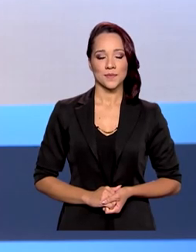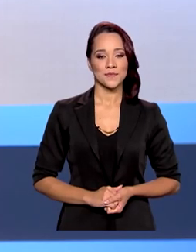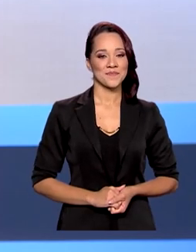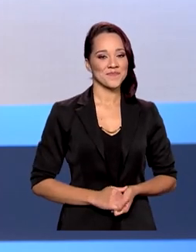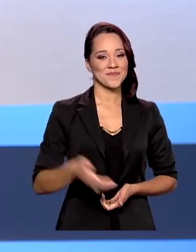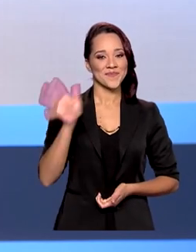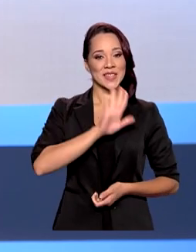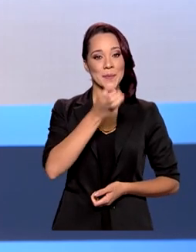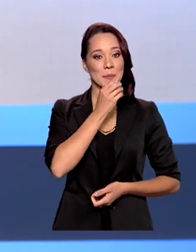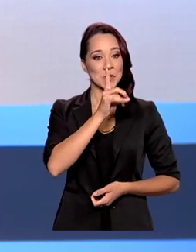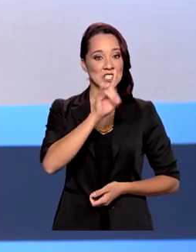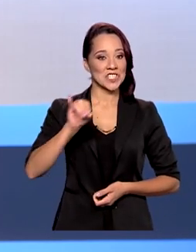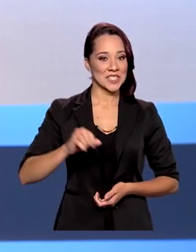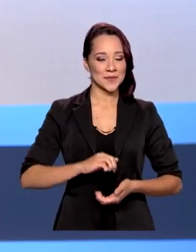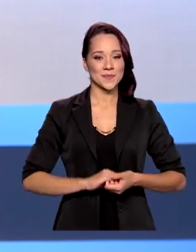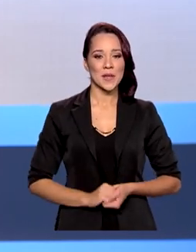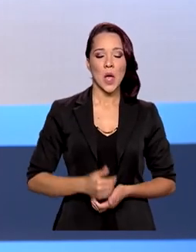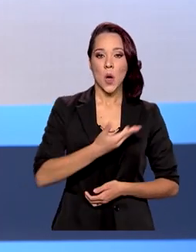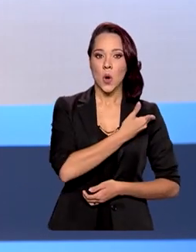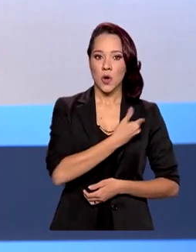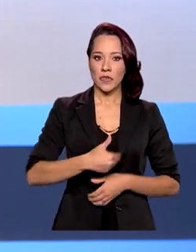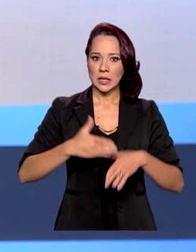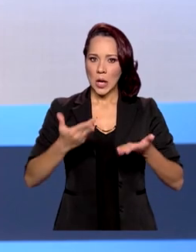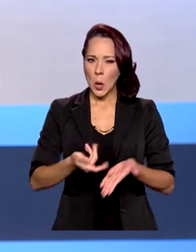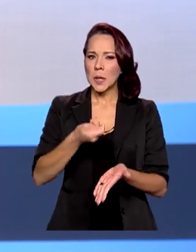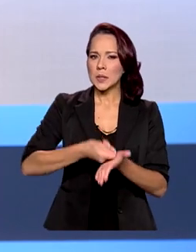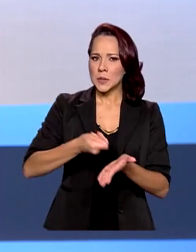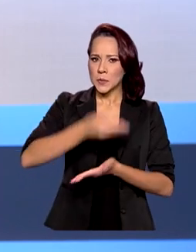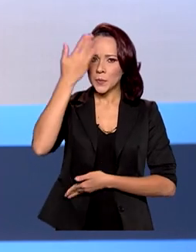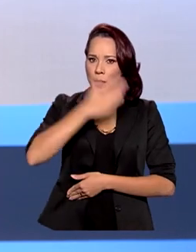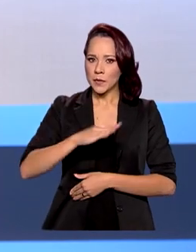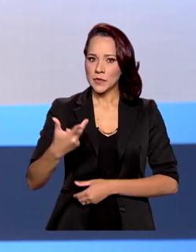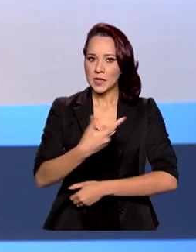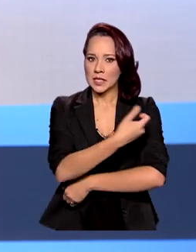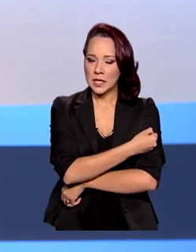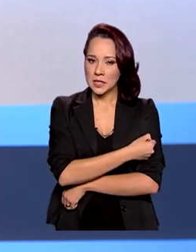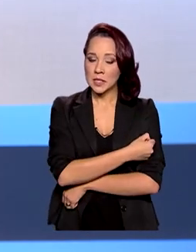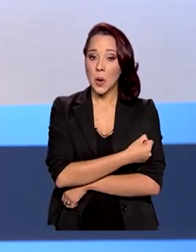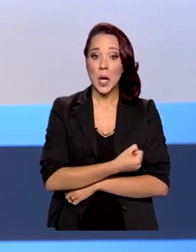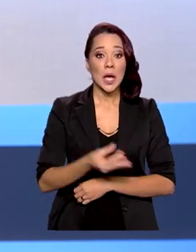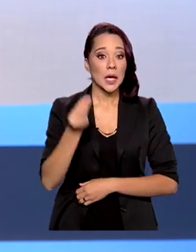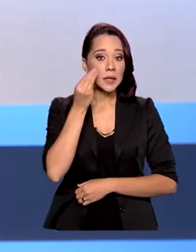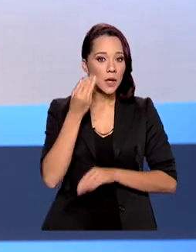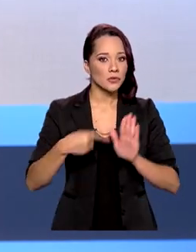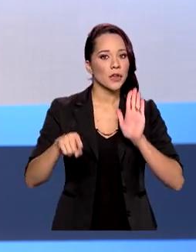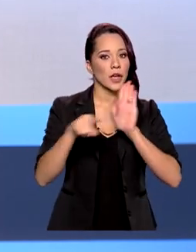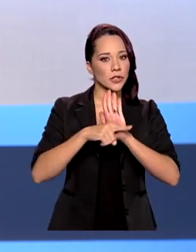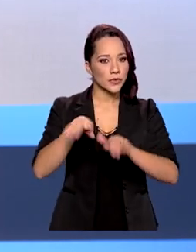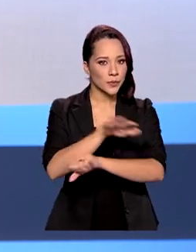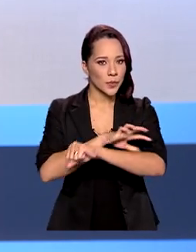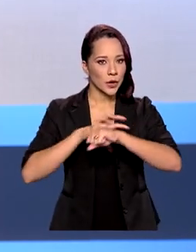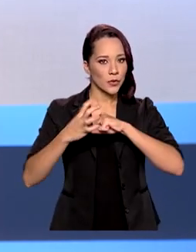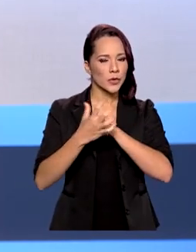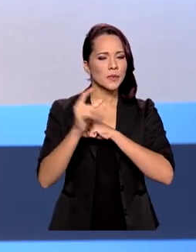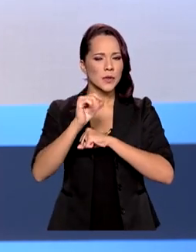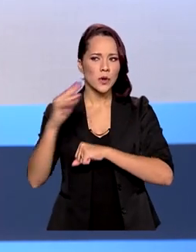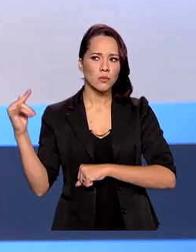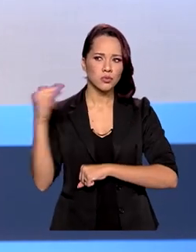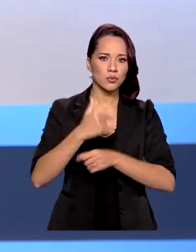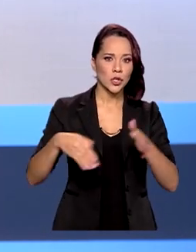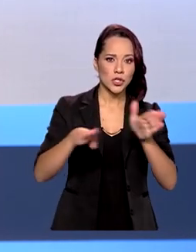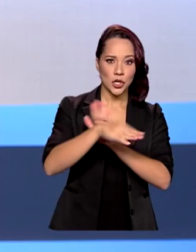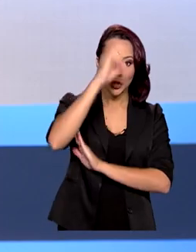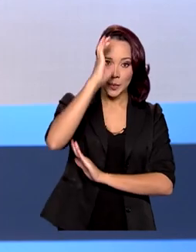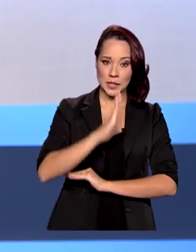Olá, bom dia! Governo passa a exigir comprovante de vacinação e teste negativo de Covid para quem chega ao